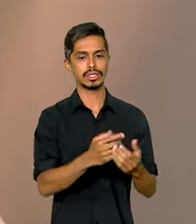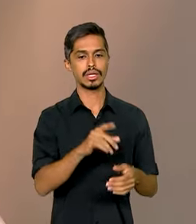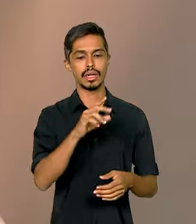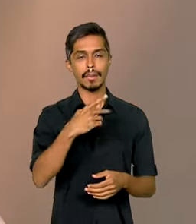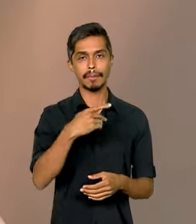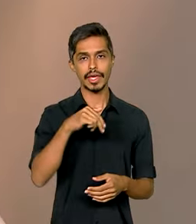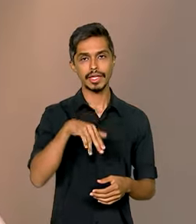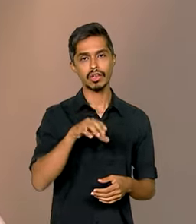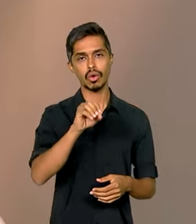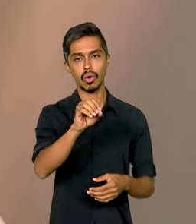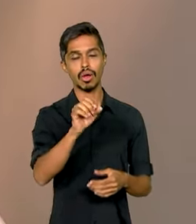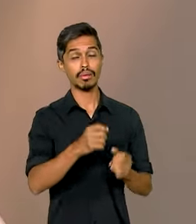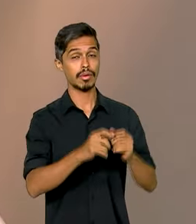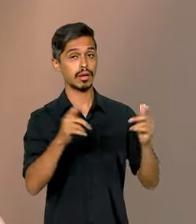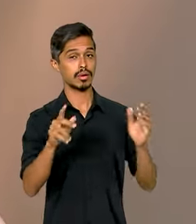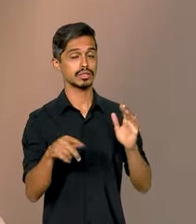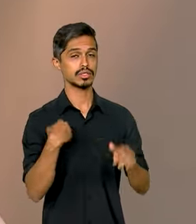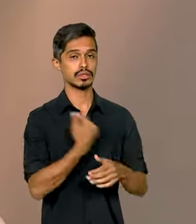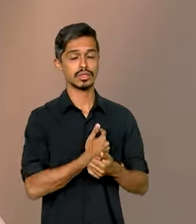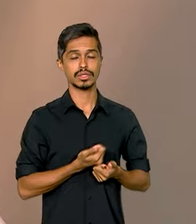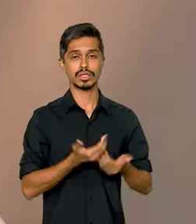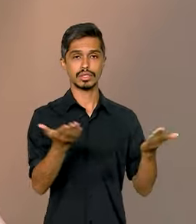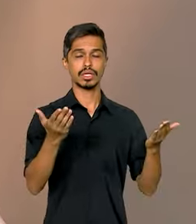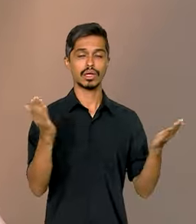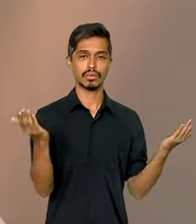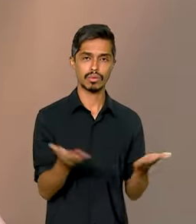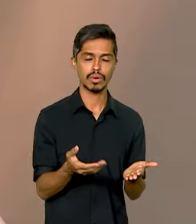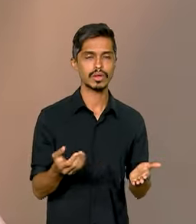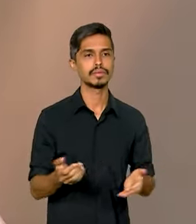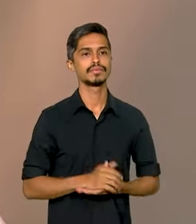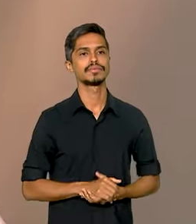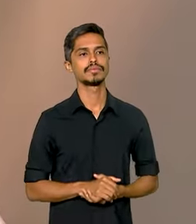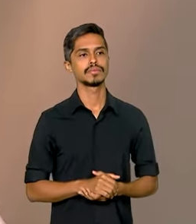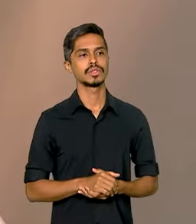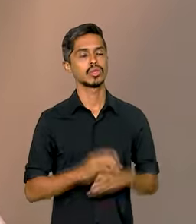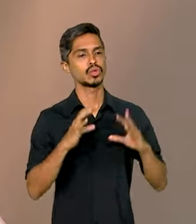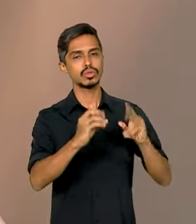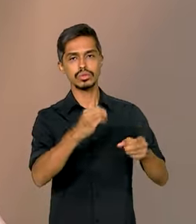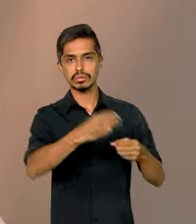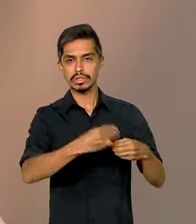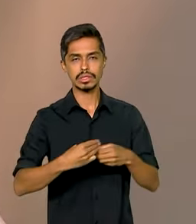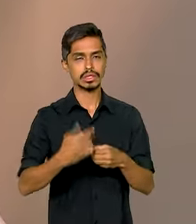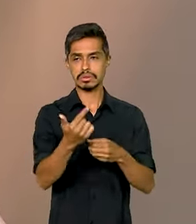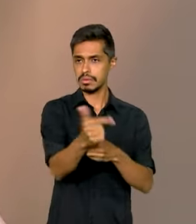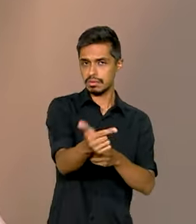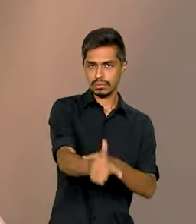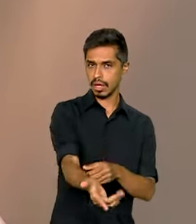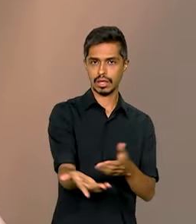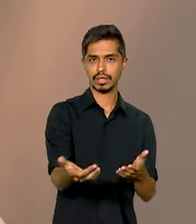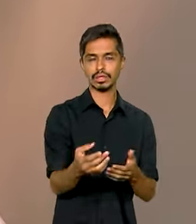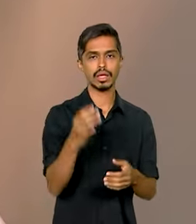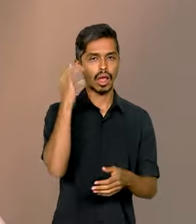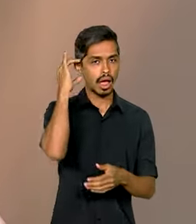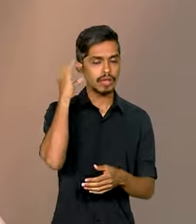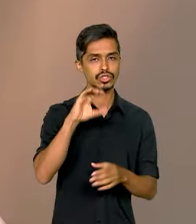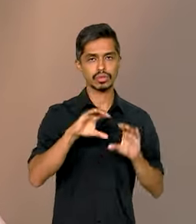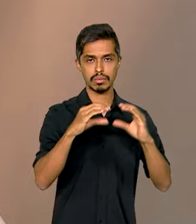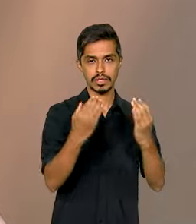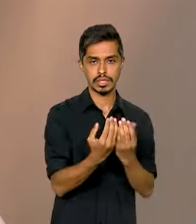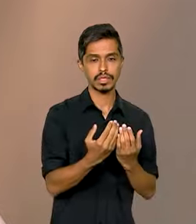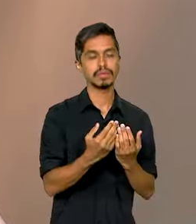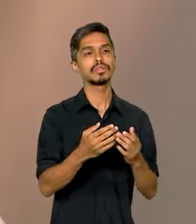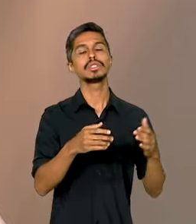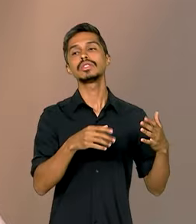PNO da história. Nós lançamos agora. Todos os municípios que não têm Rádio Comunitária